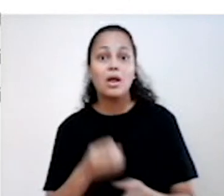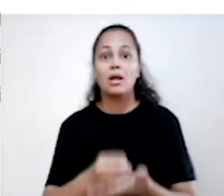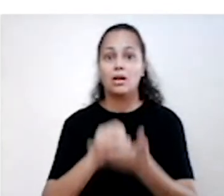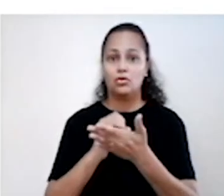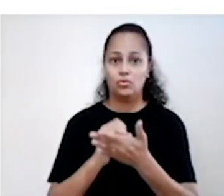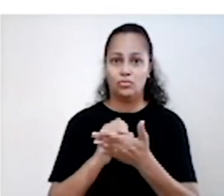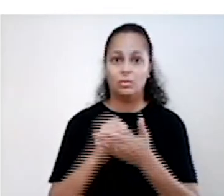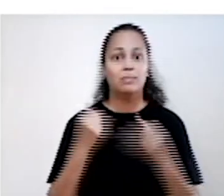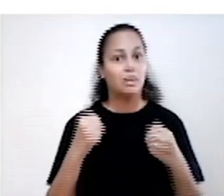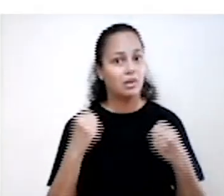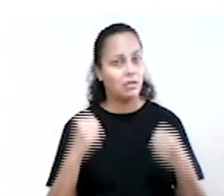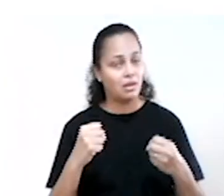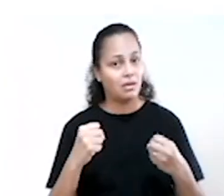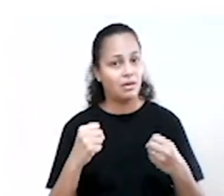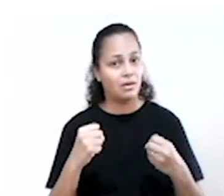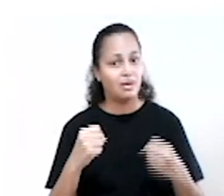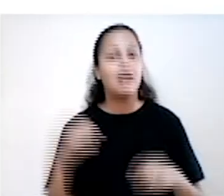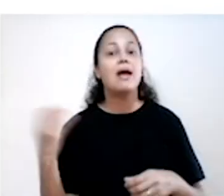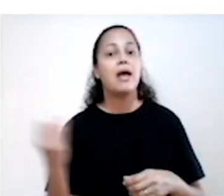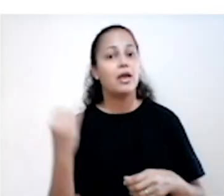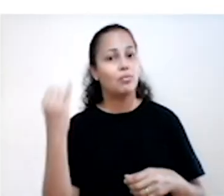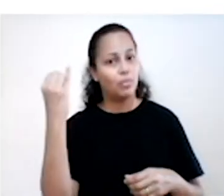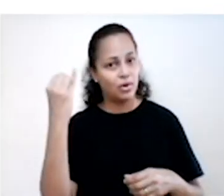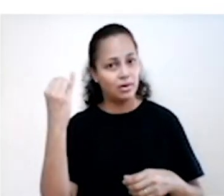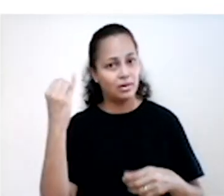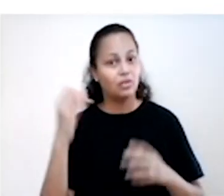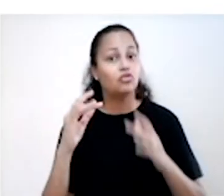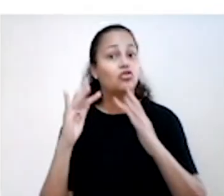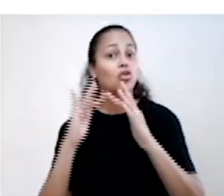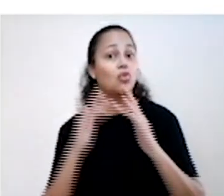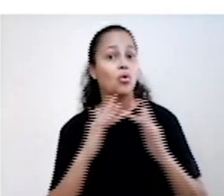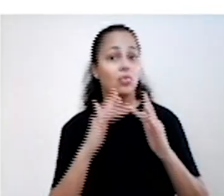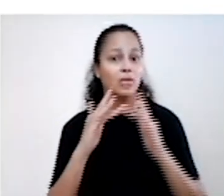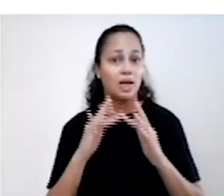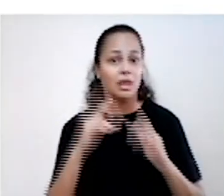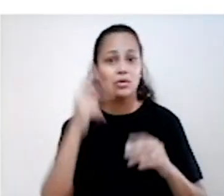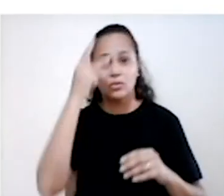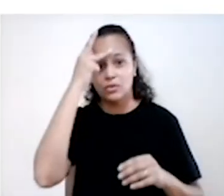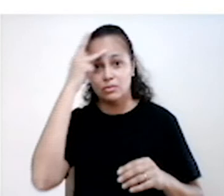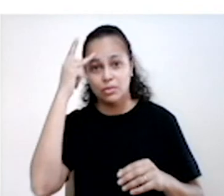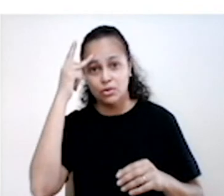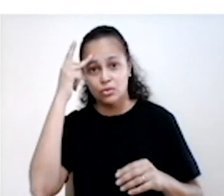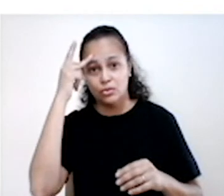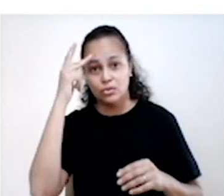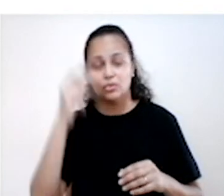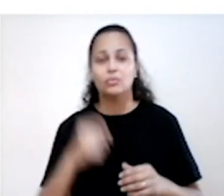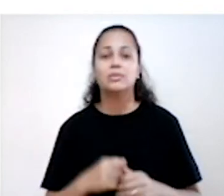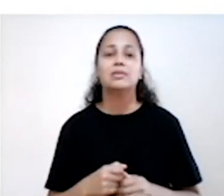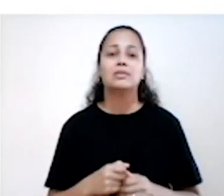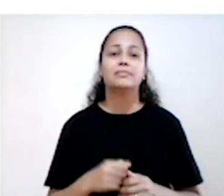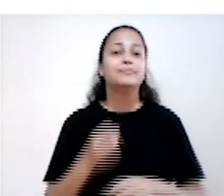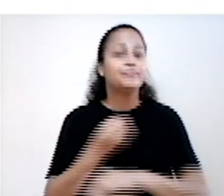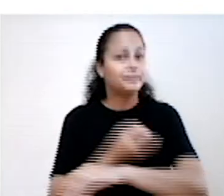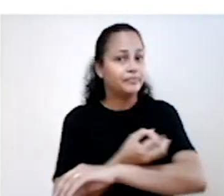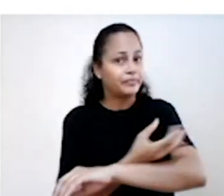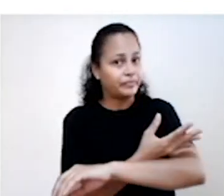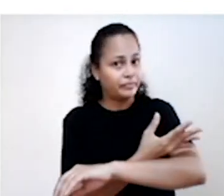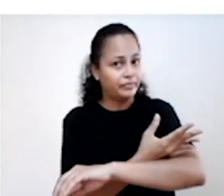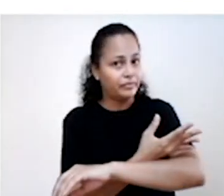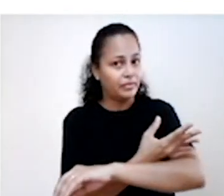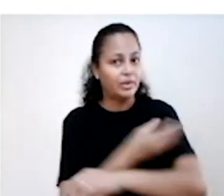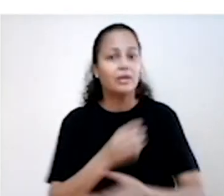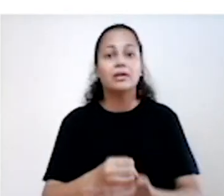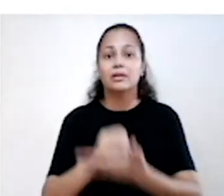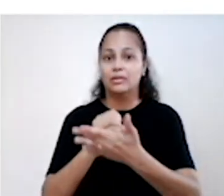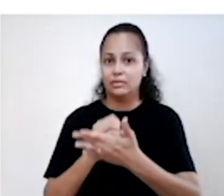necessário Então, é importante entrar em contato com pessoas próximas Não omita suas emoções Tenha uma rede de